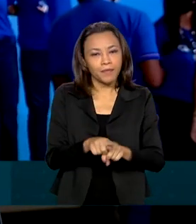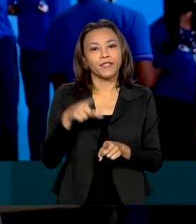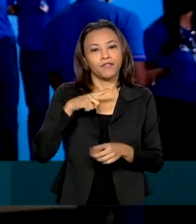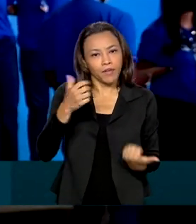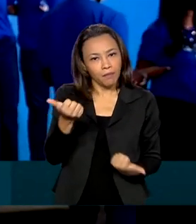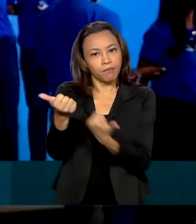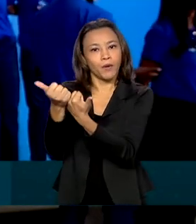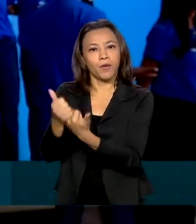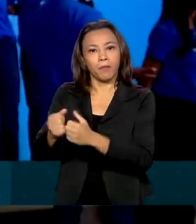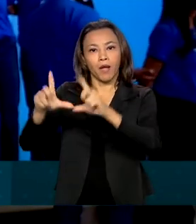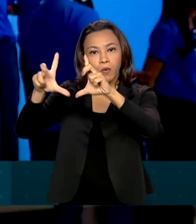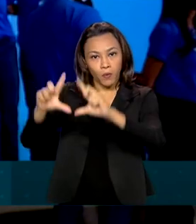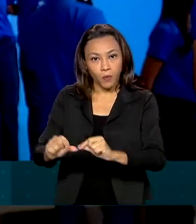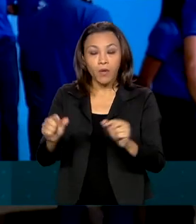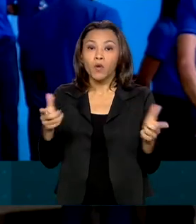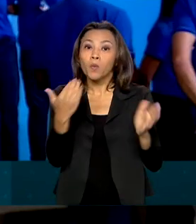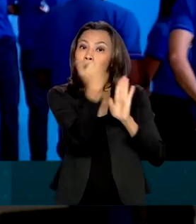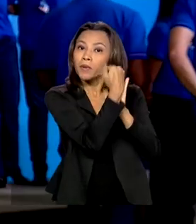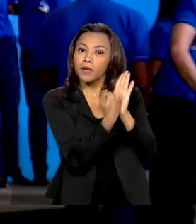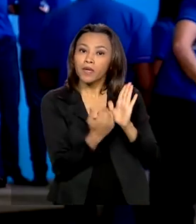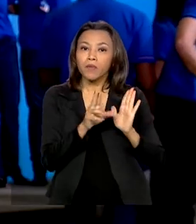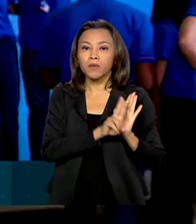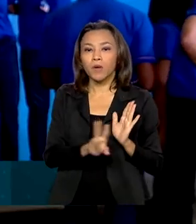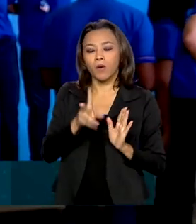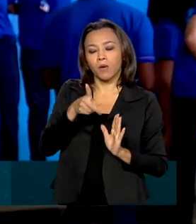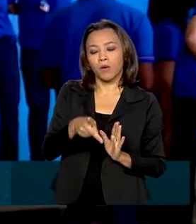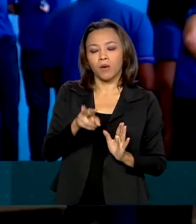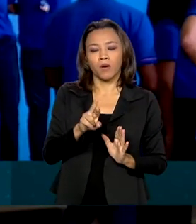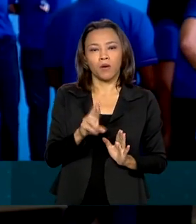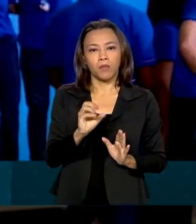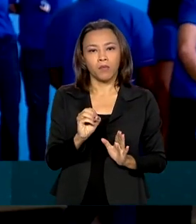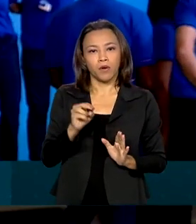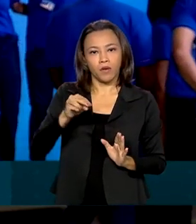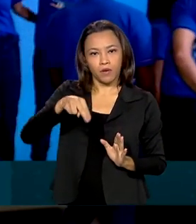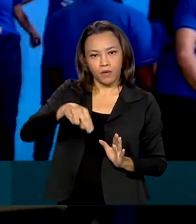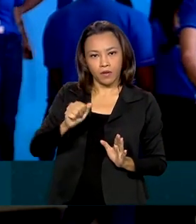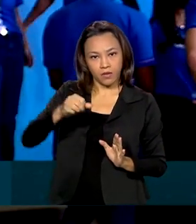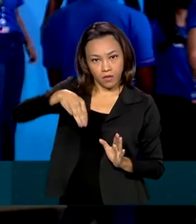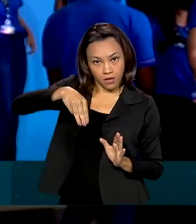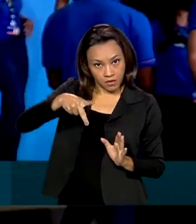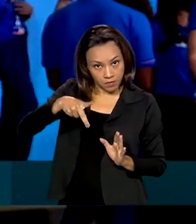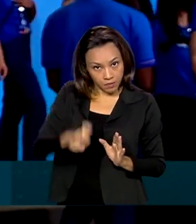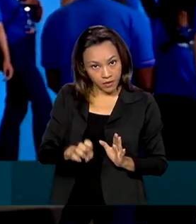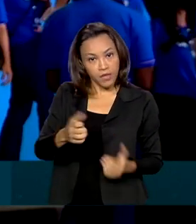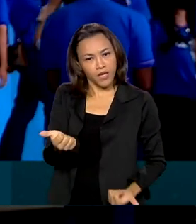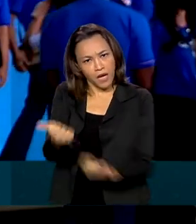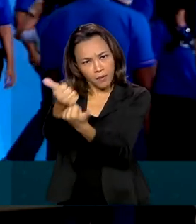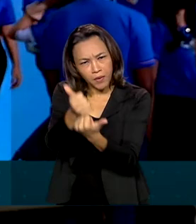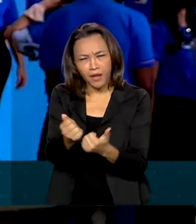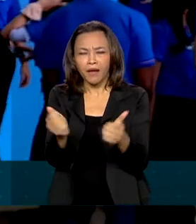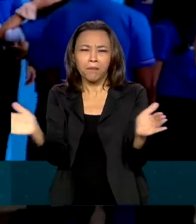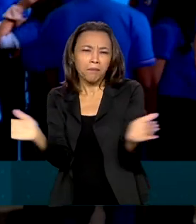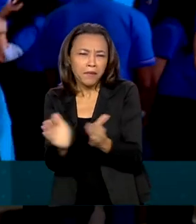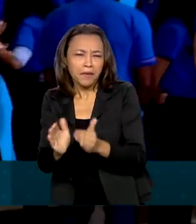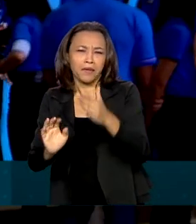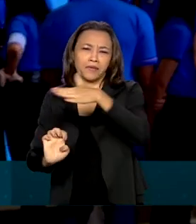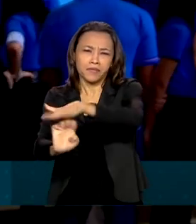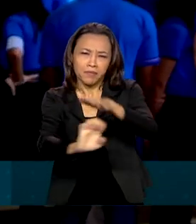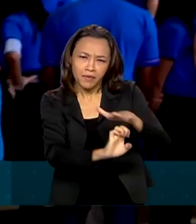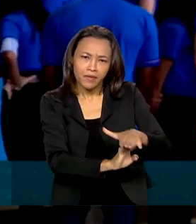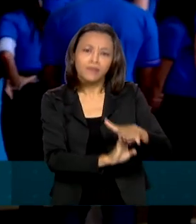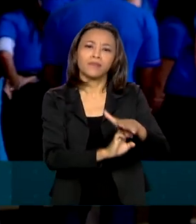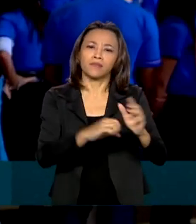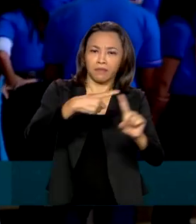crise. O PRONAMP, Programa Nacional de Apoio às Microempresas e Empresas de Pequeno Porte, garantiu